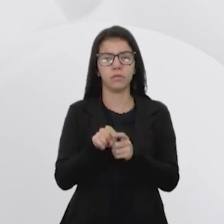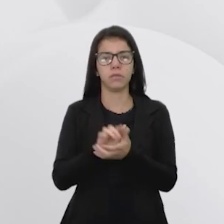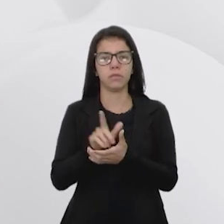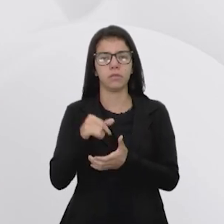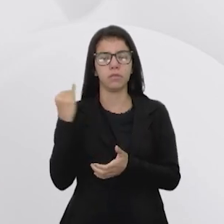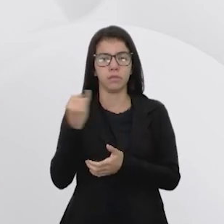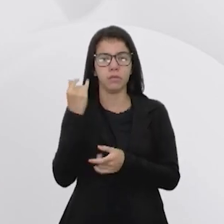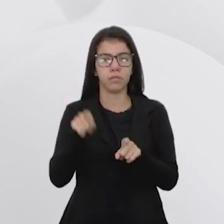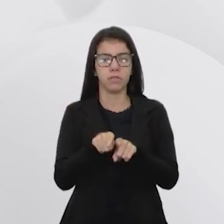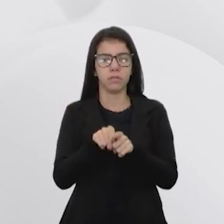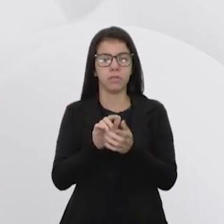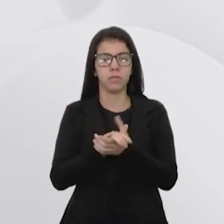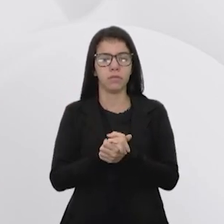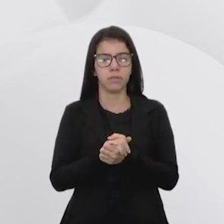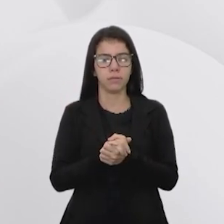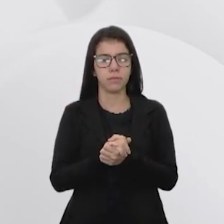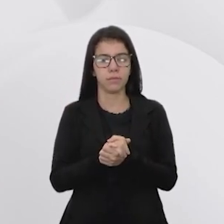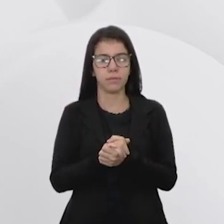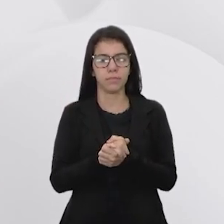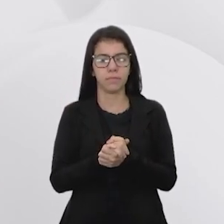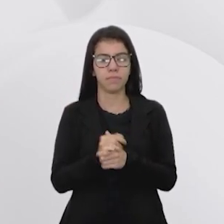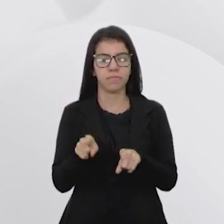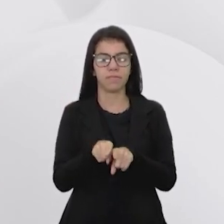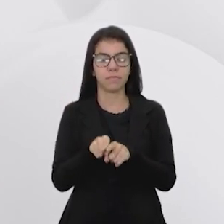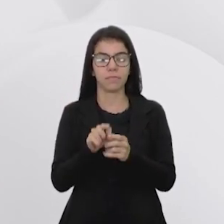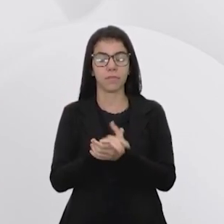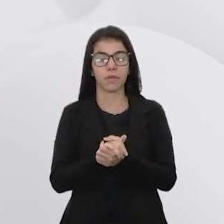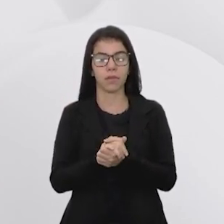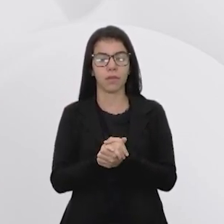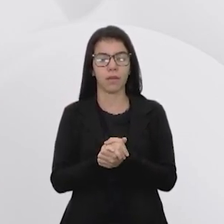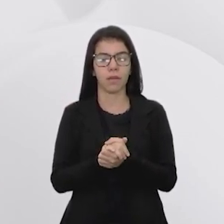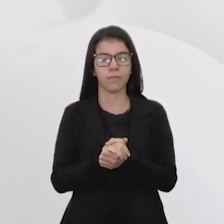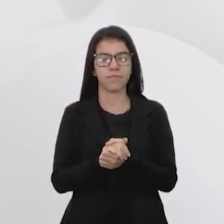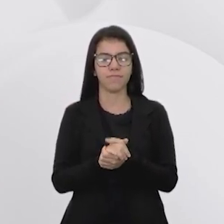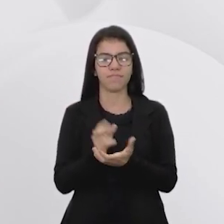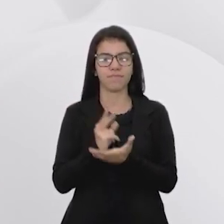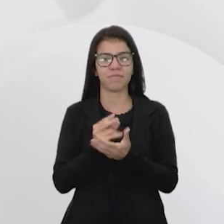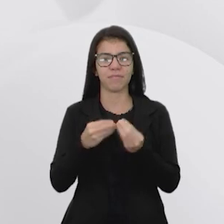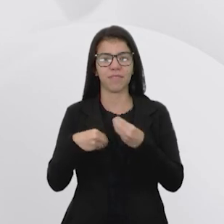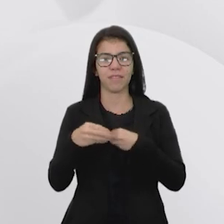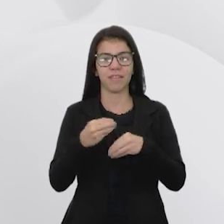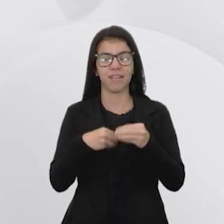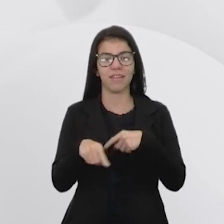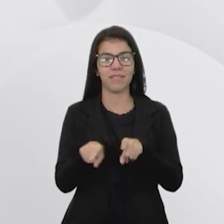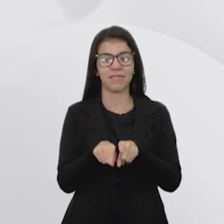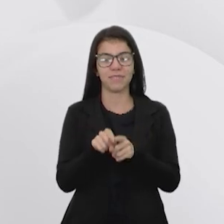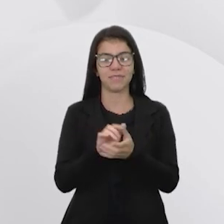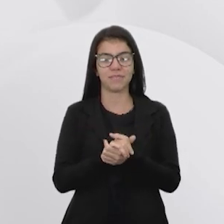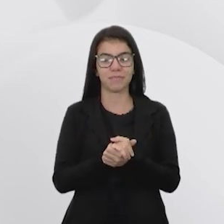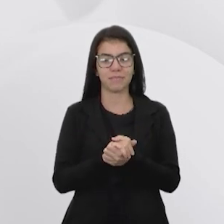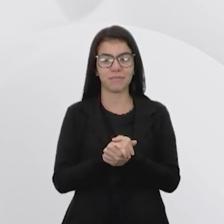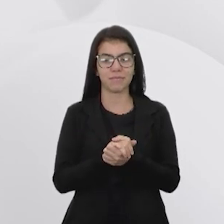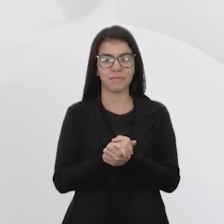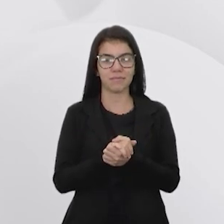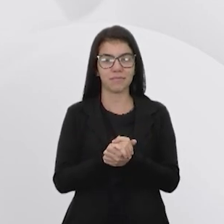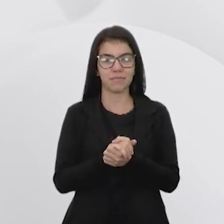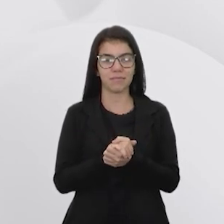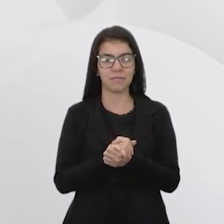importante? A gente precisa do plástico ou a gente pode viver plenamente sem plástico? Ou ele vai fazer falta? Enfim, pensem.